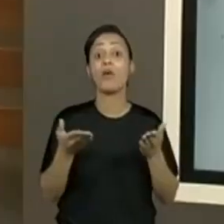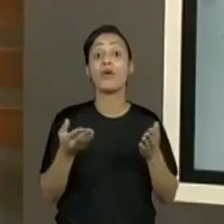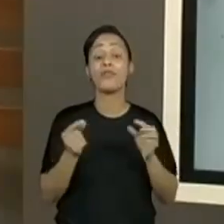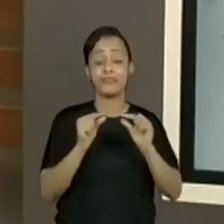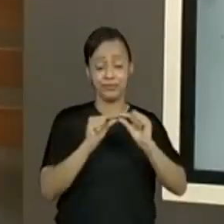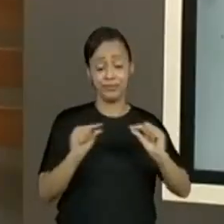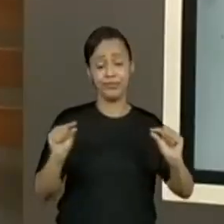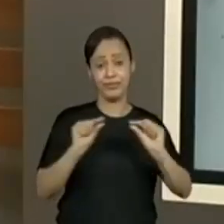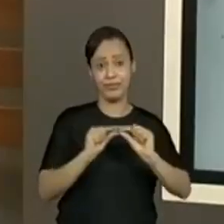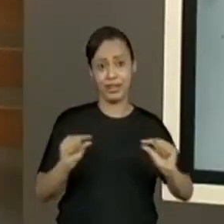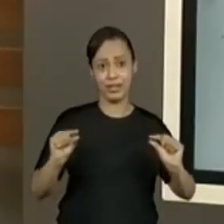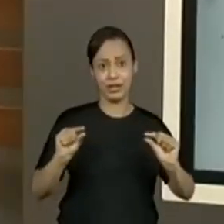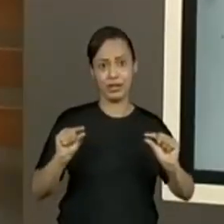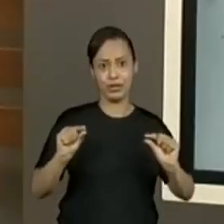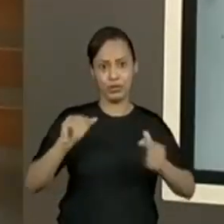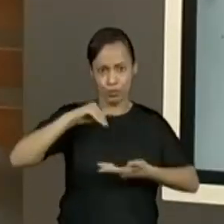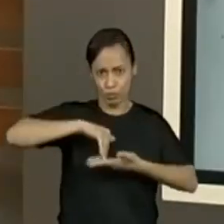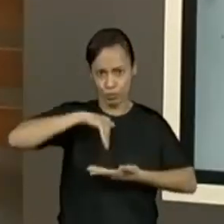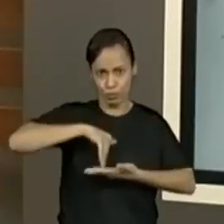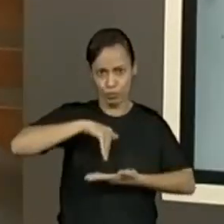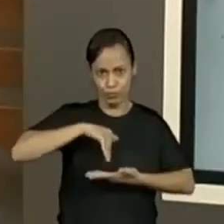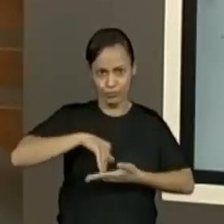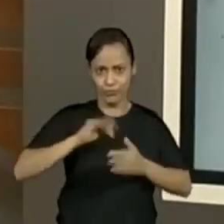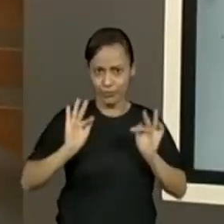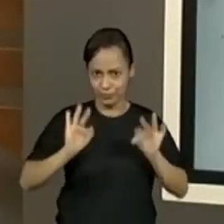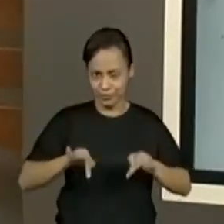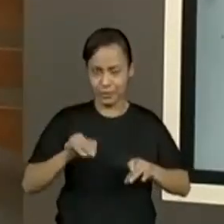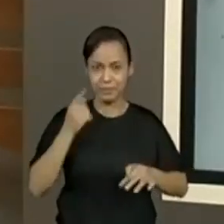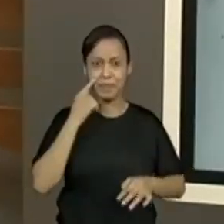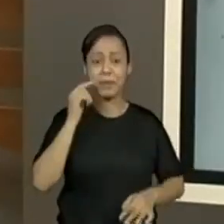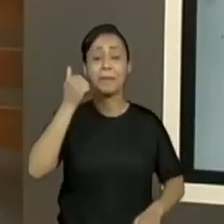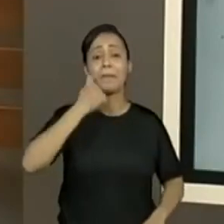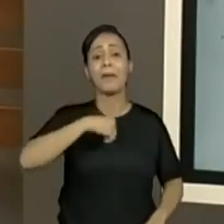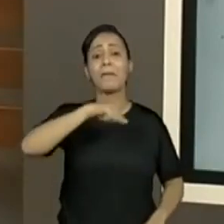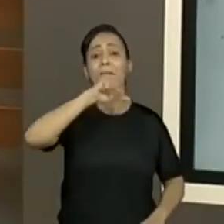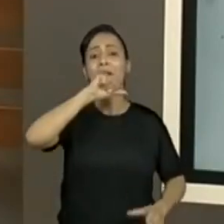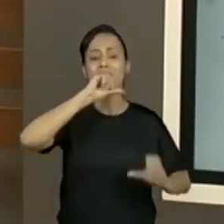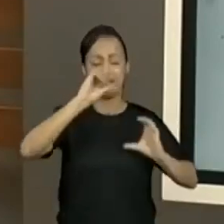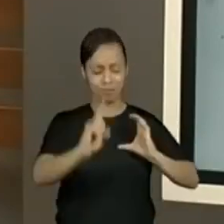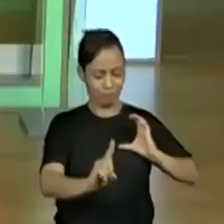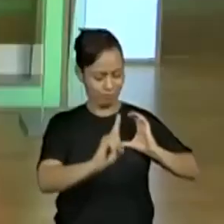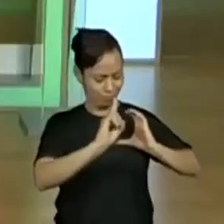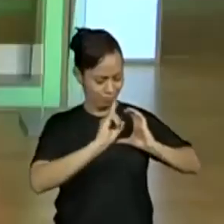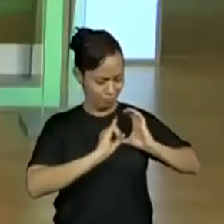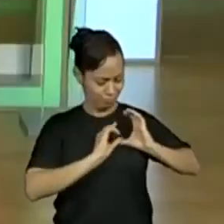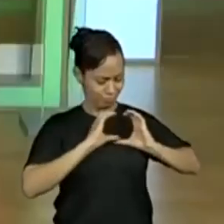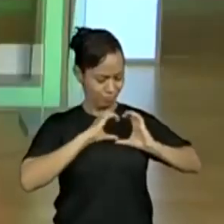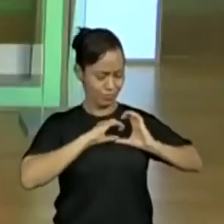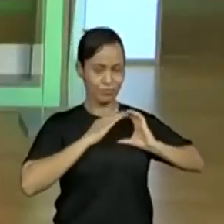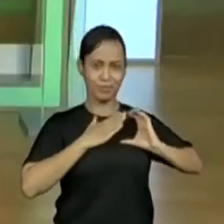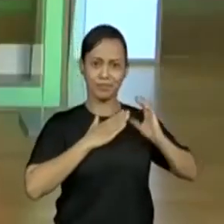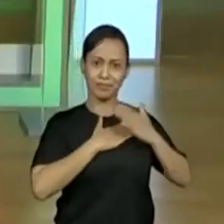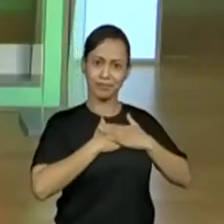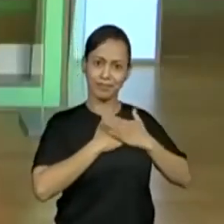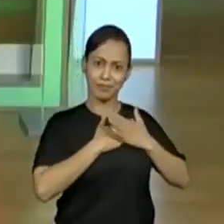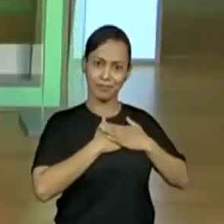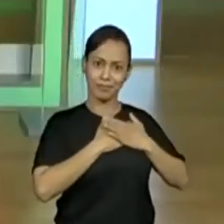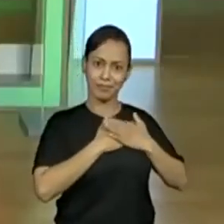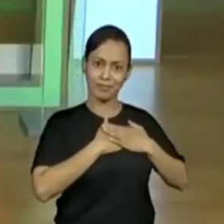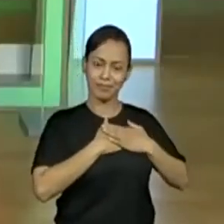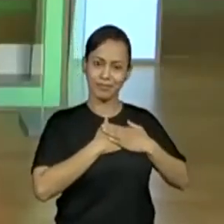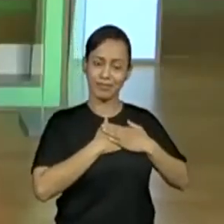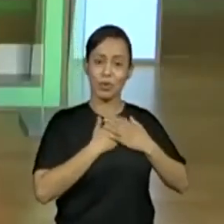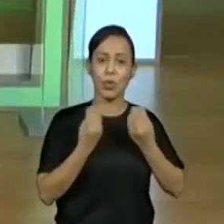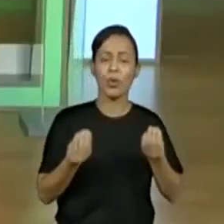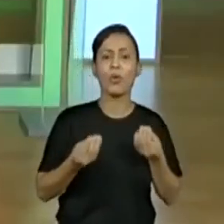verso, para a gente ir mais rapidinho. O último verso? É o último verso. Mamãe no coração. Mamãe no coração? É. E eu vou contar até